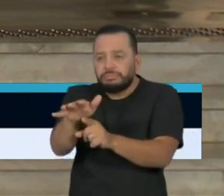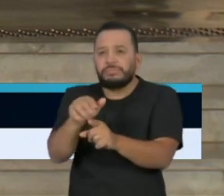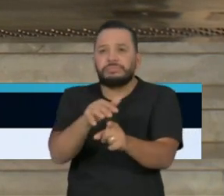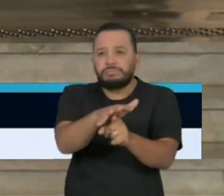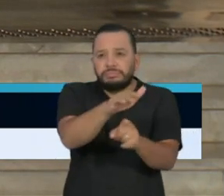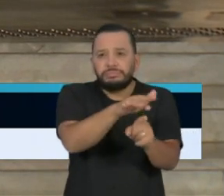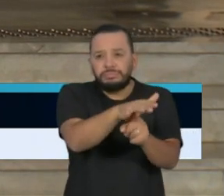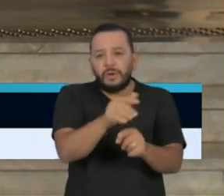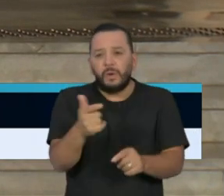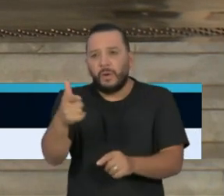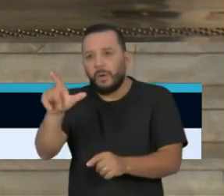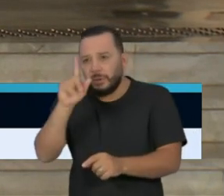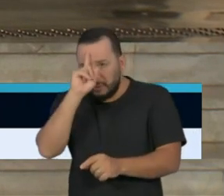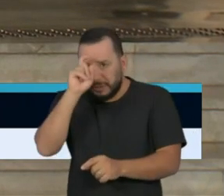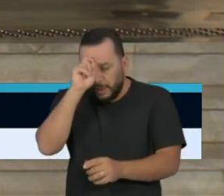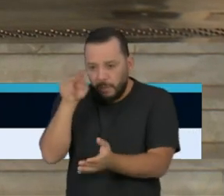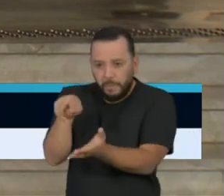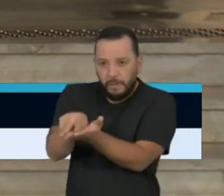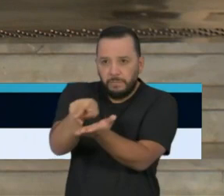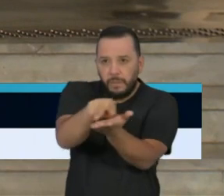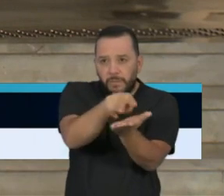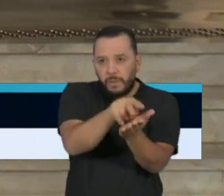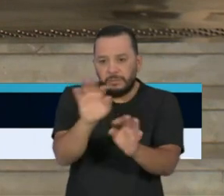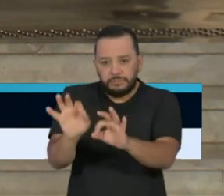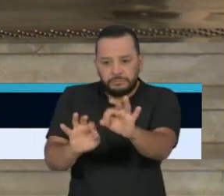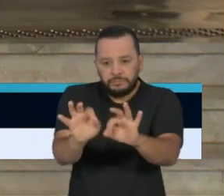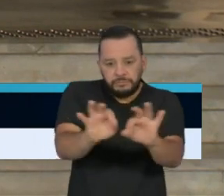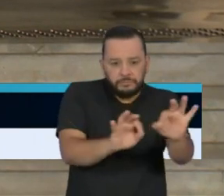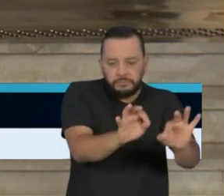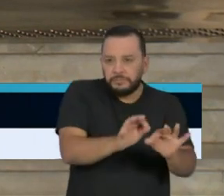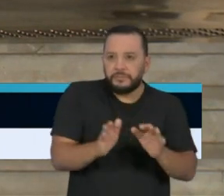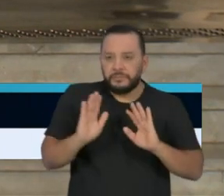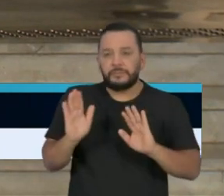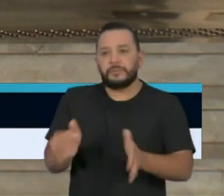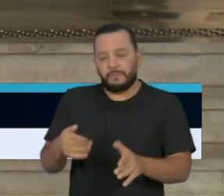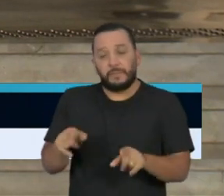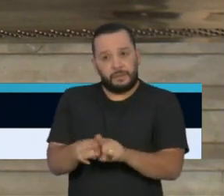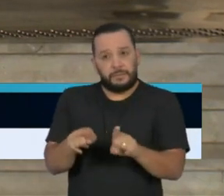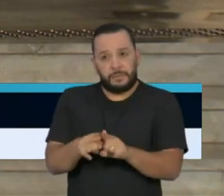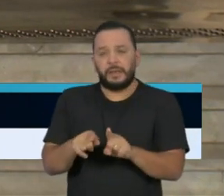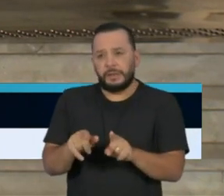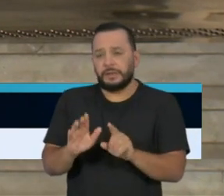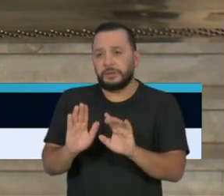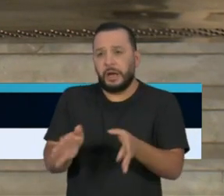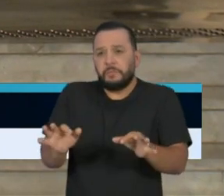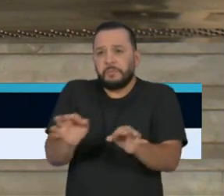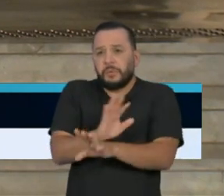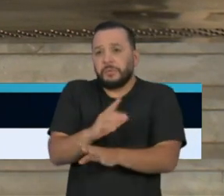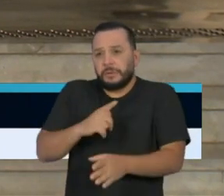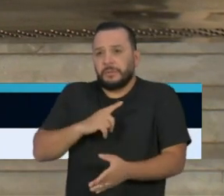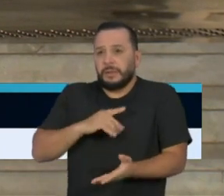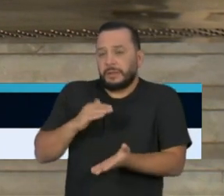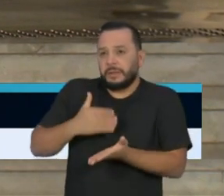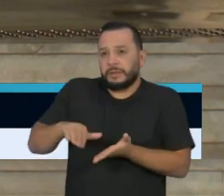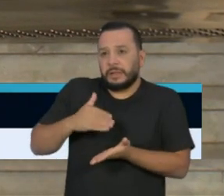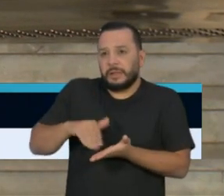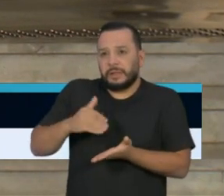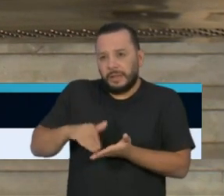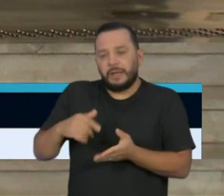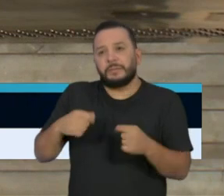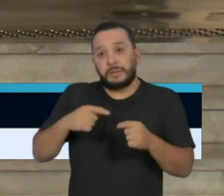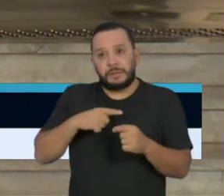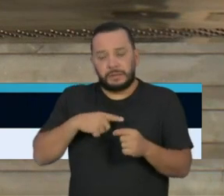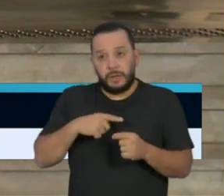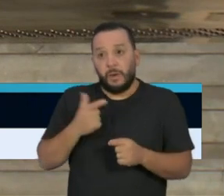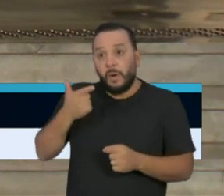desses leitos que já foram conseguidos, o secretário se movimenta em outros caminhos em busca de novos